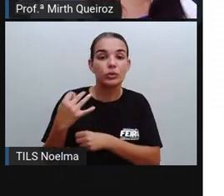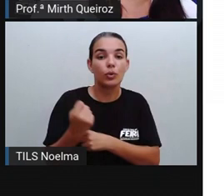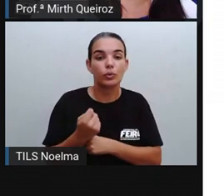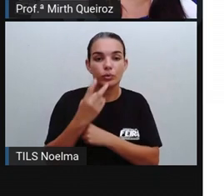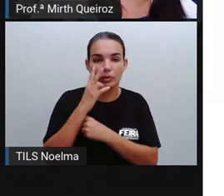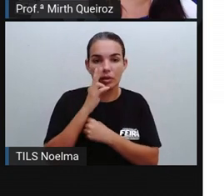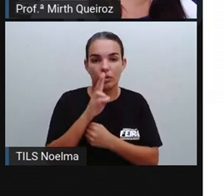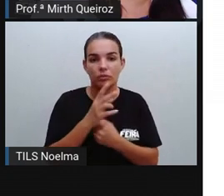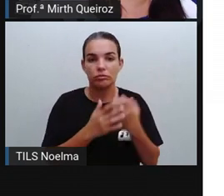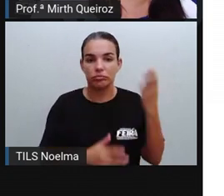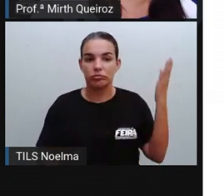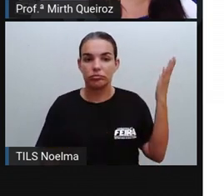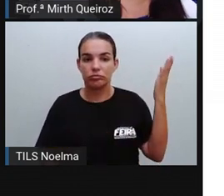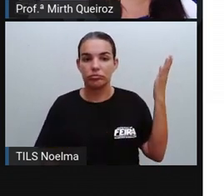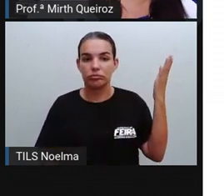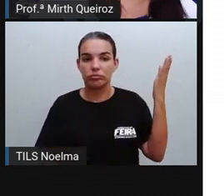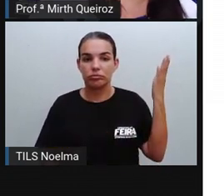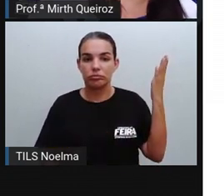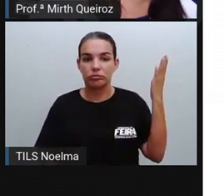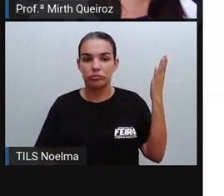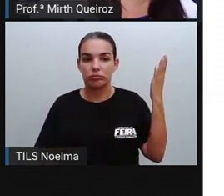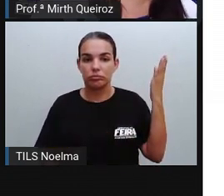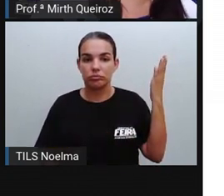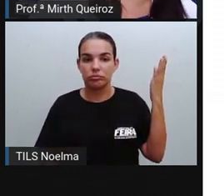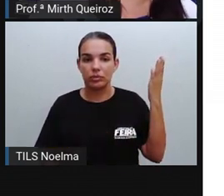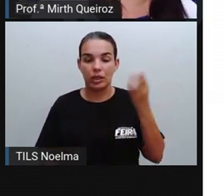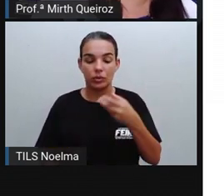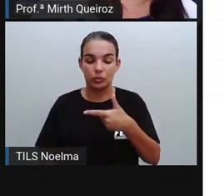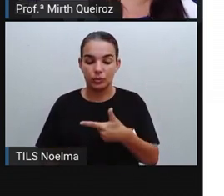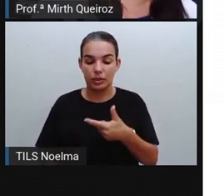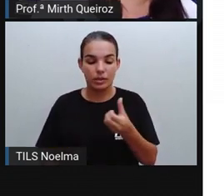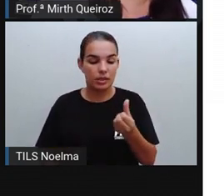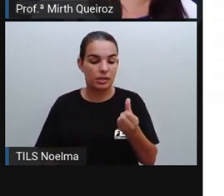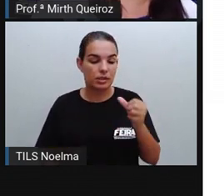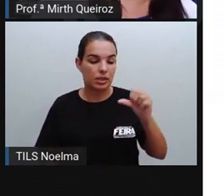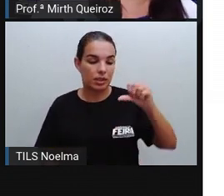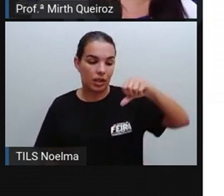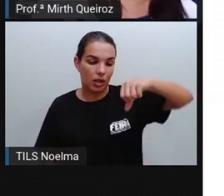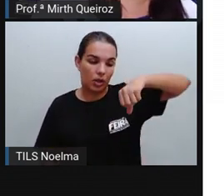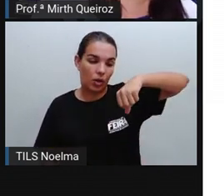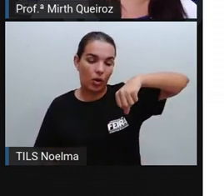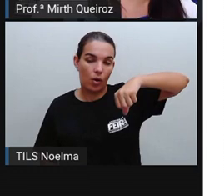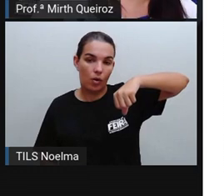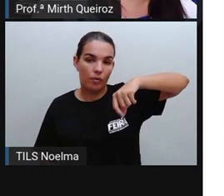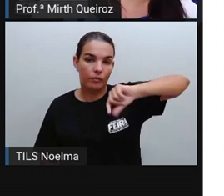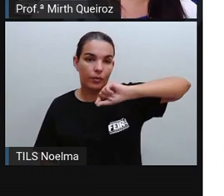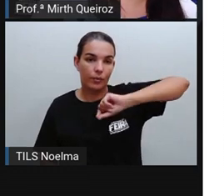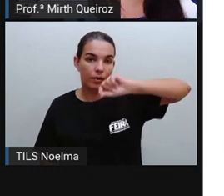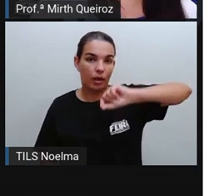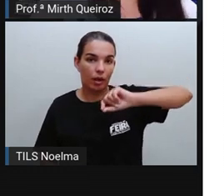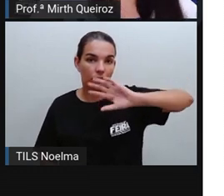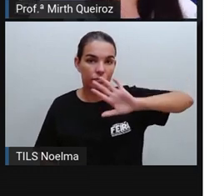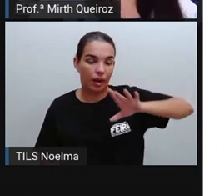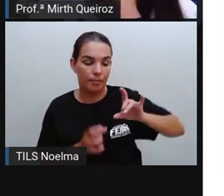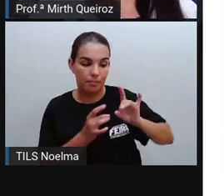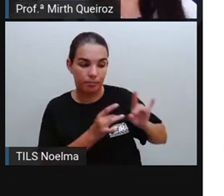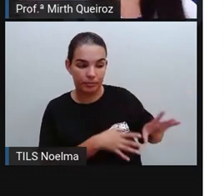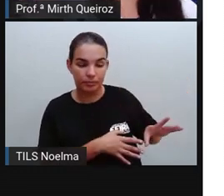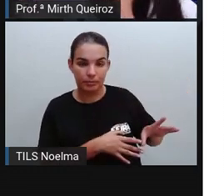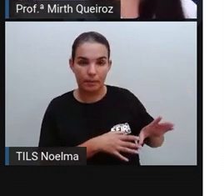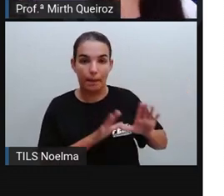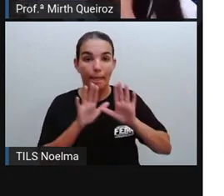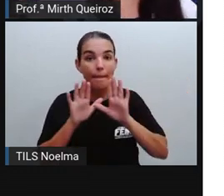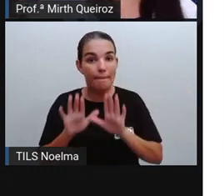Nós sabemos que nós temos 269 casos que foram descartados,